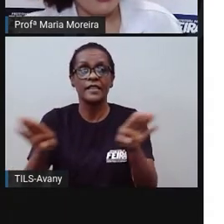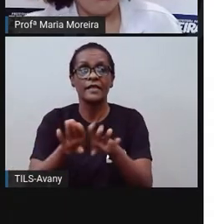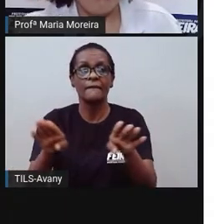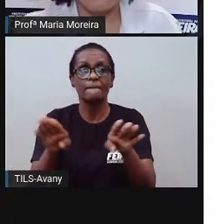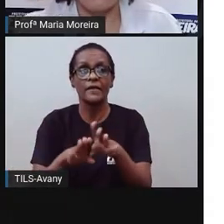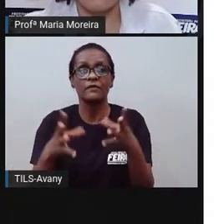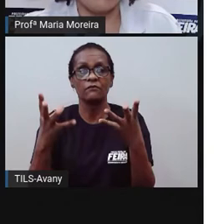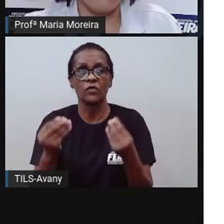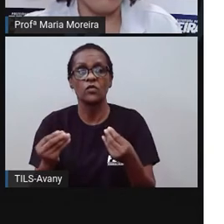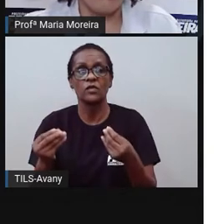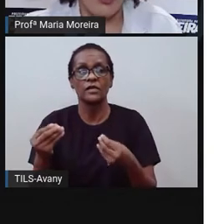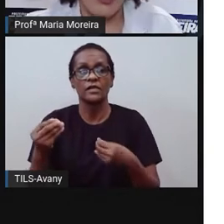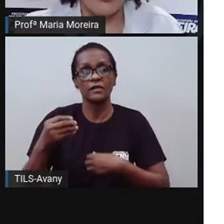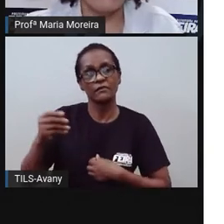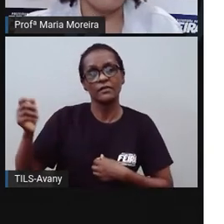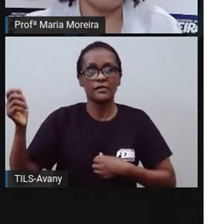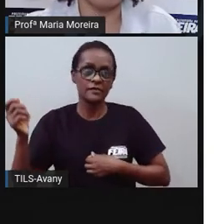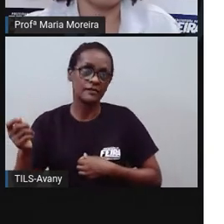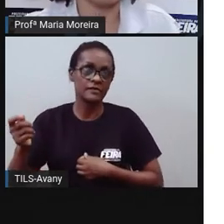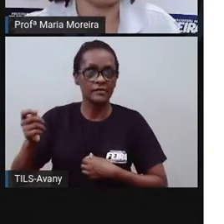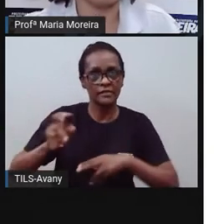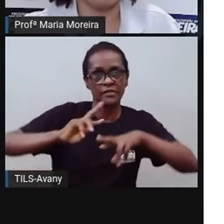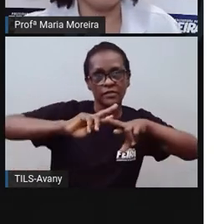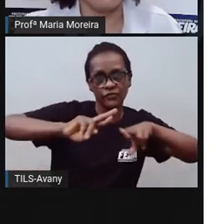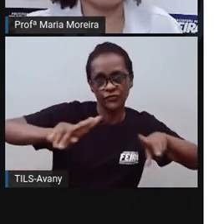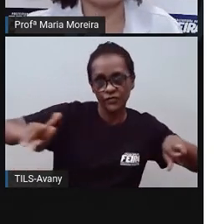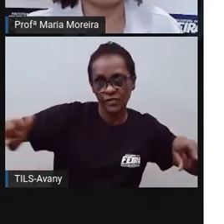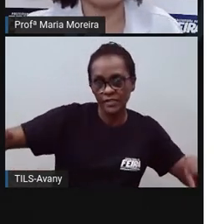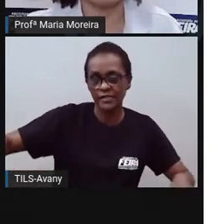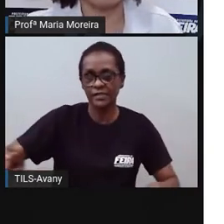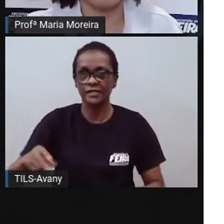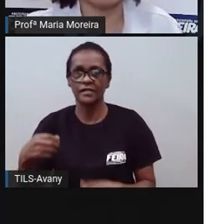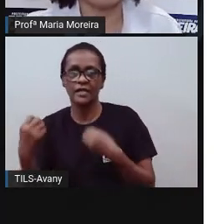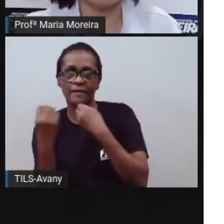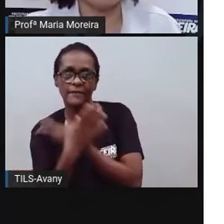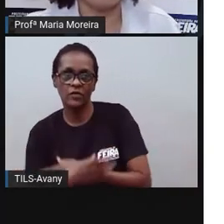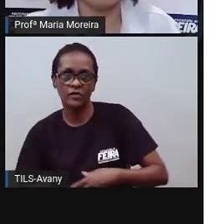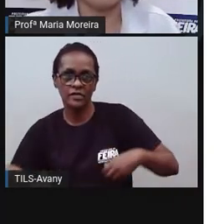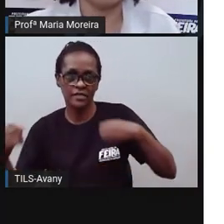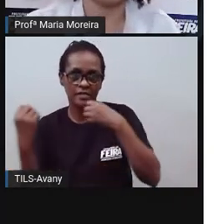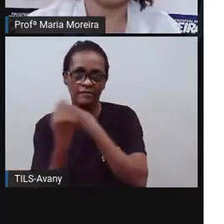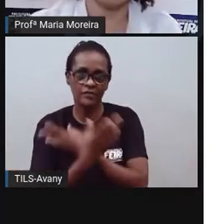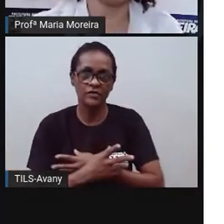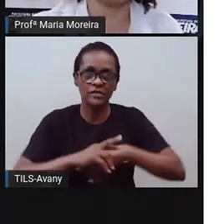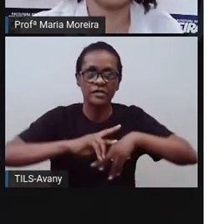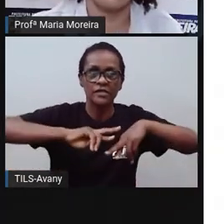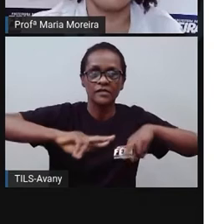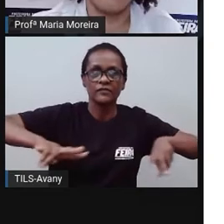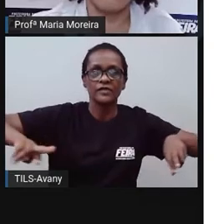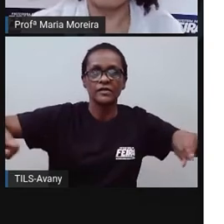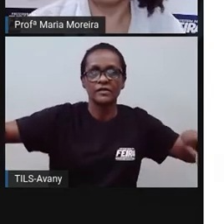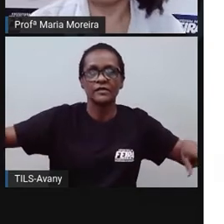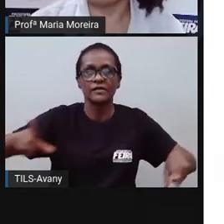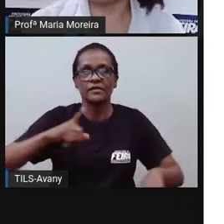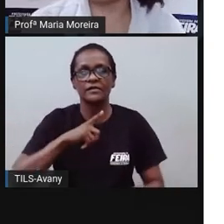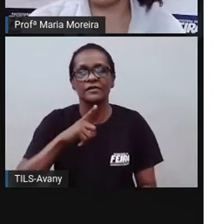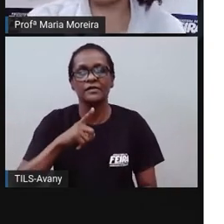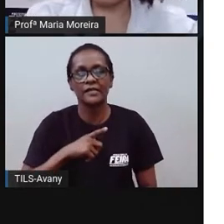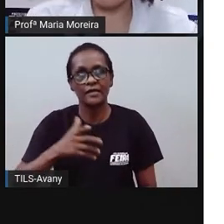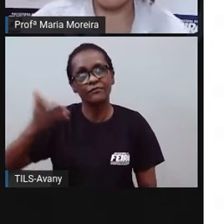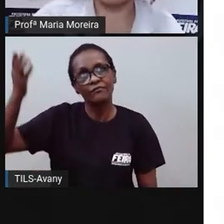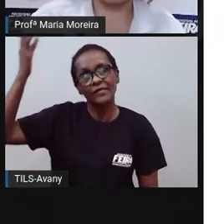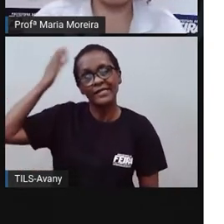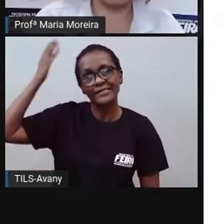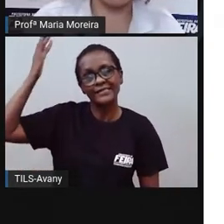dança, né? Como as danças rituais, o tambor de crioula e os estilos mais contemporâneos, ou seja, mais